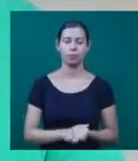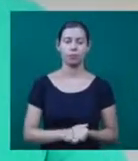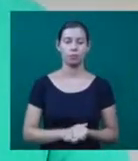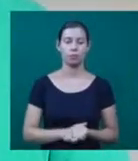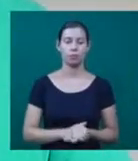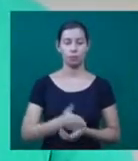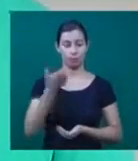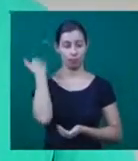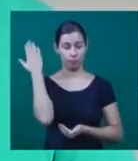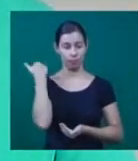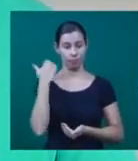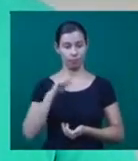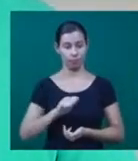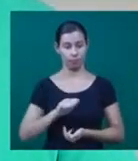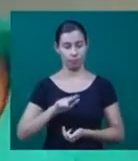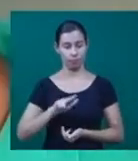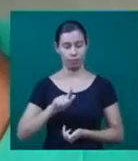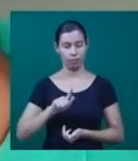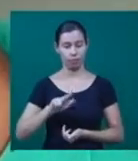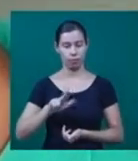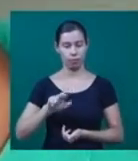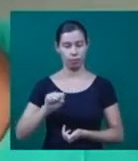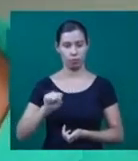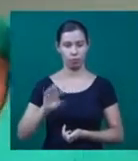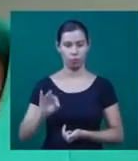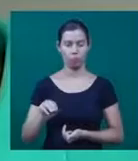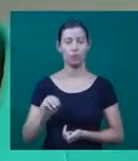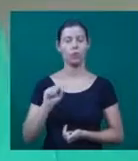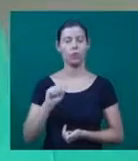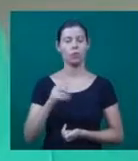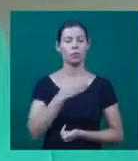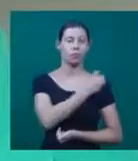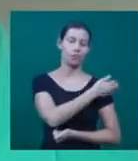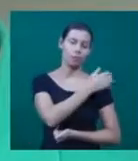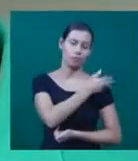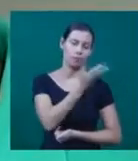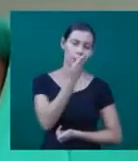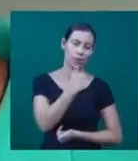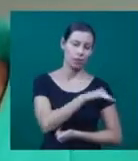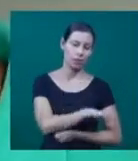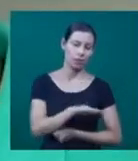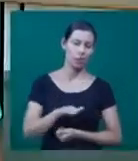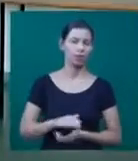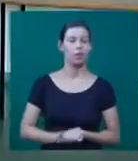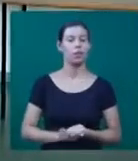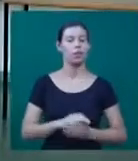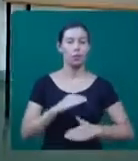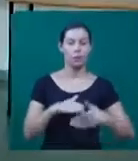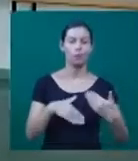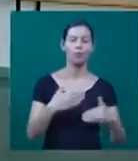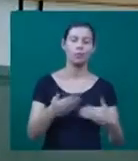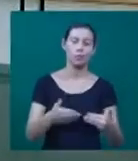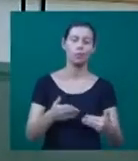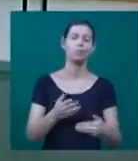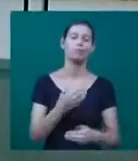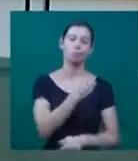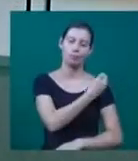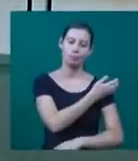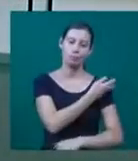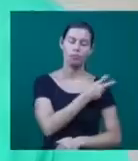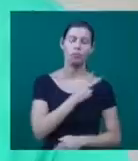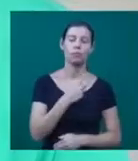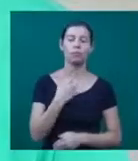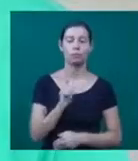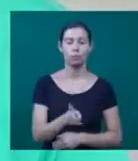preconceito racial na infância. A primeira vez passou, mas a situação se repetiu ao longo dos anos, até o estudante perceber